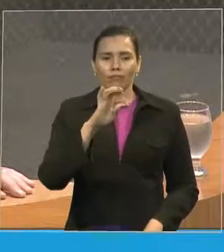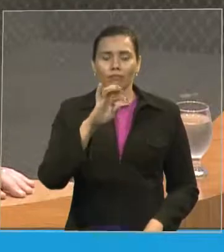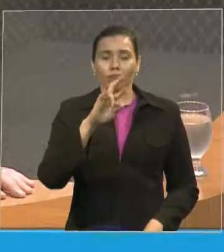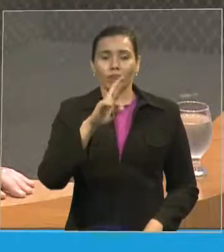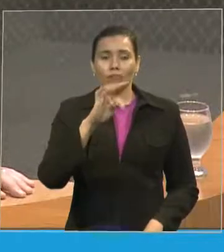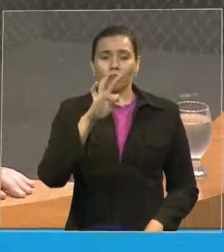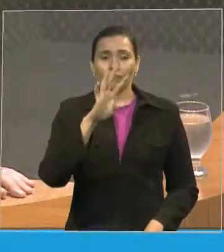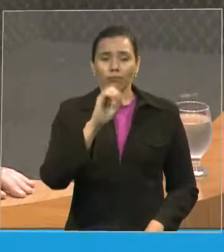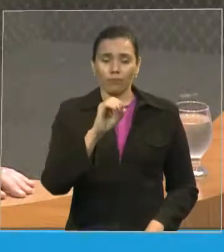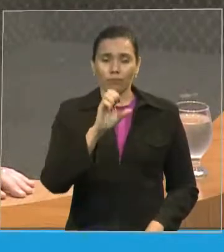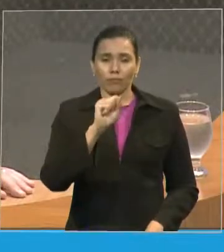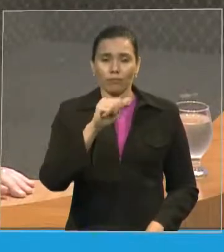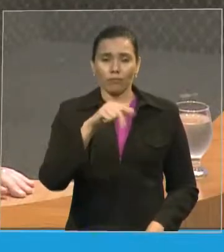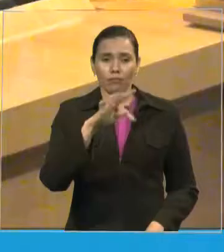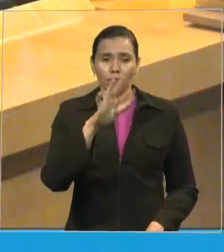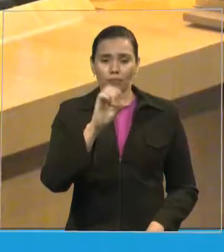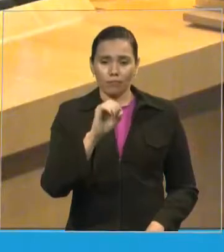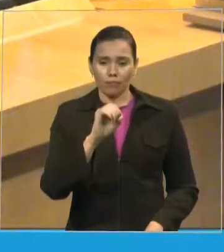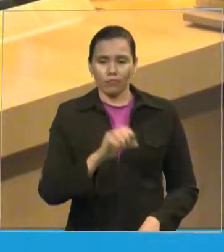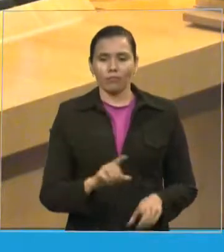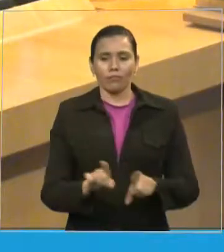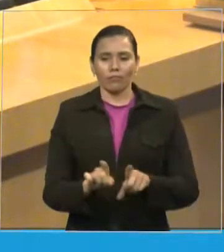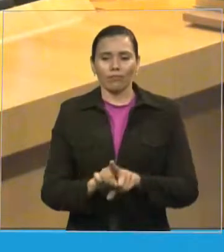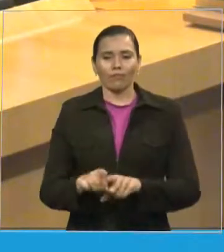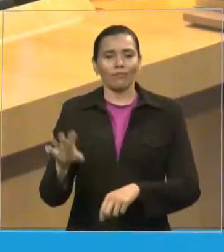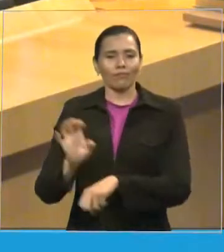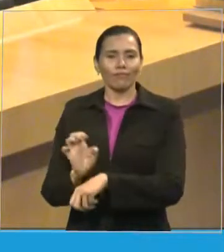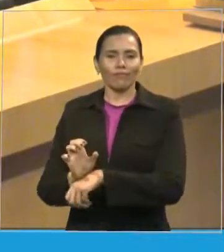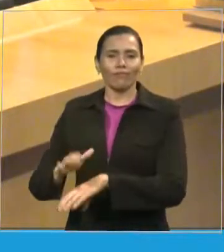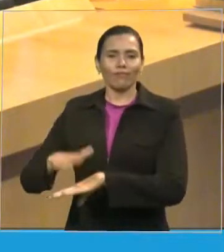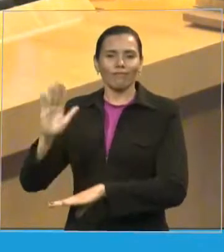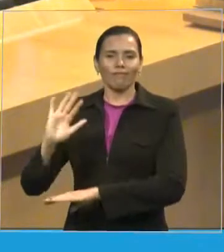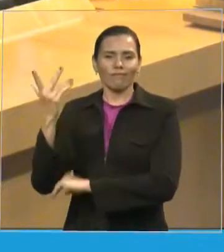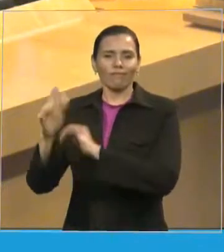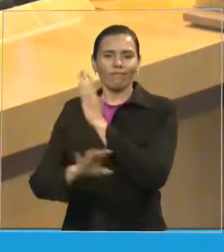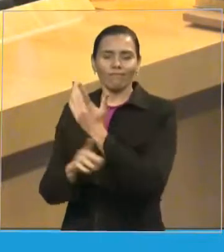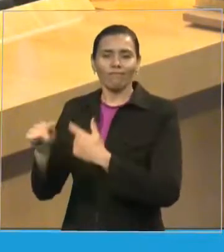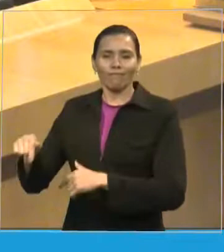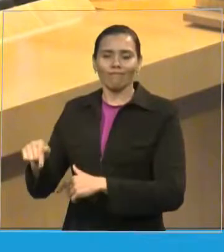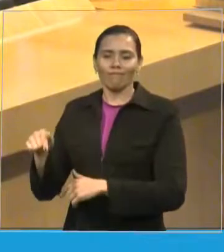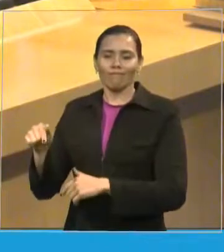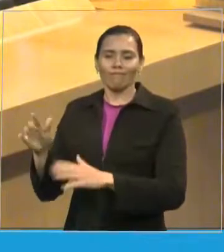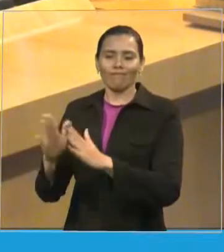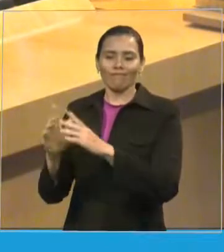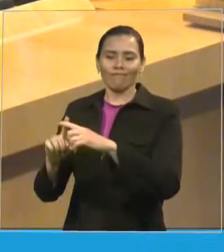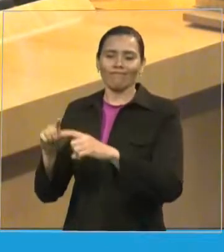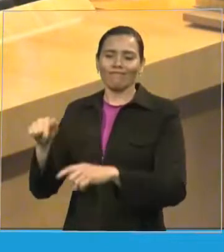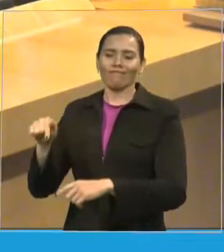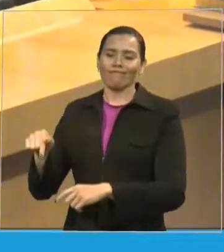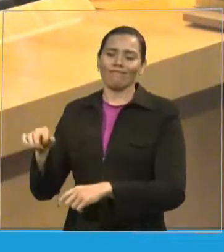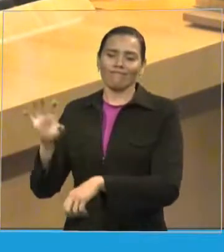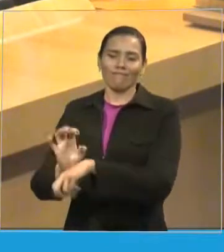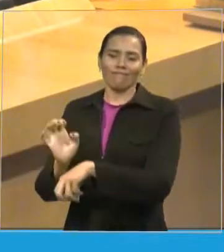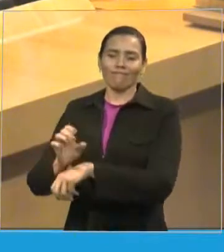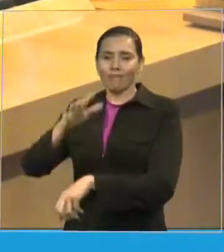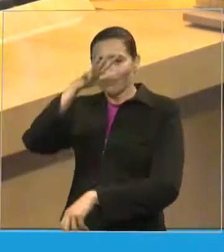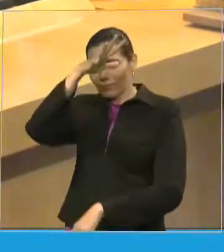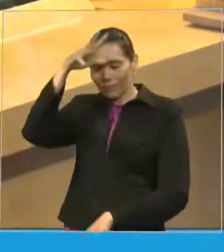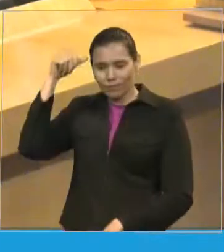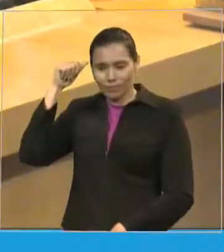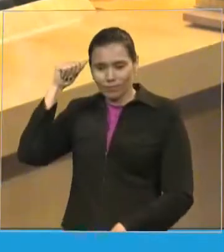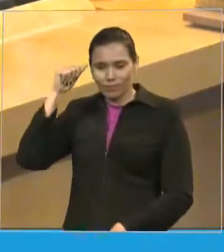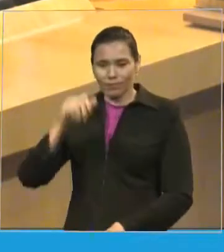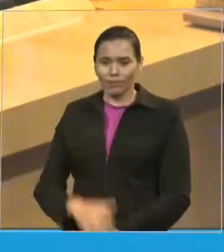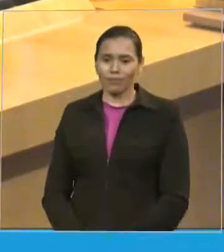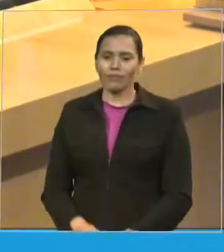estado, assim, mais ecológico do Brasil é o nosso, do Amazonas. E também o da nossa Igreja Mãe,